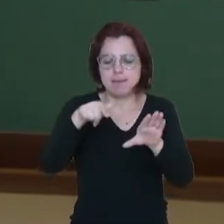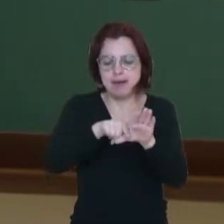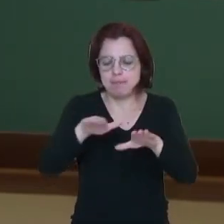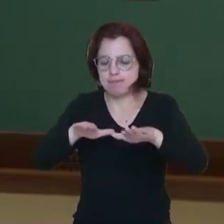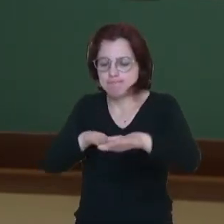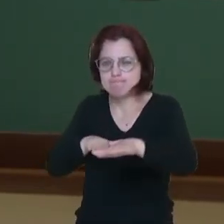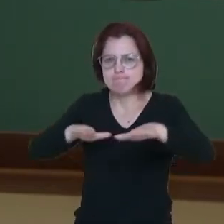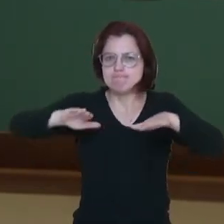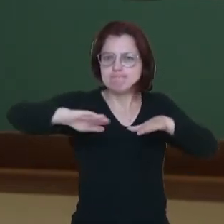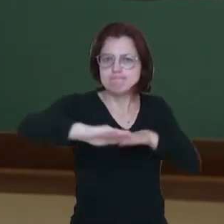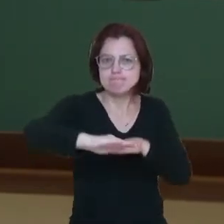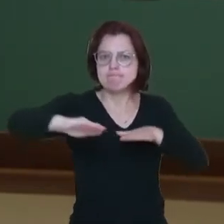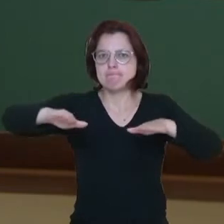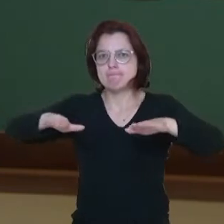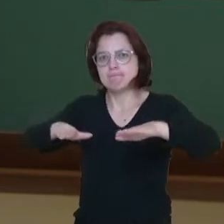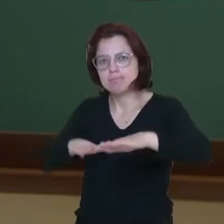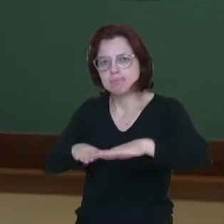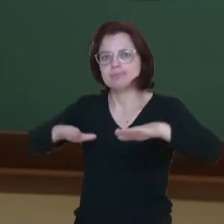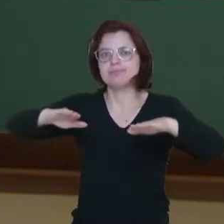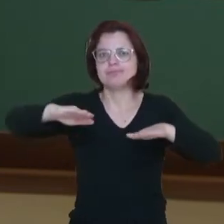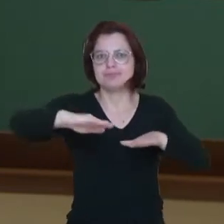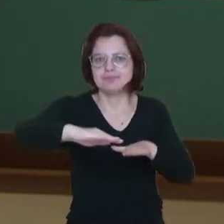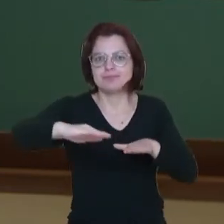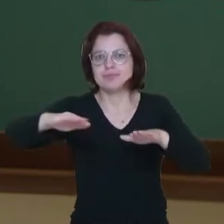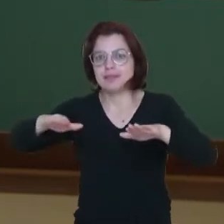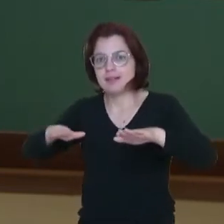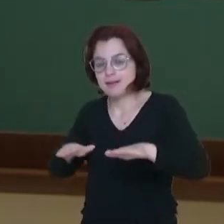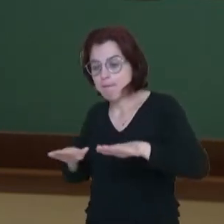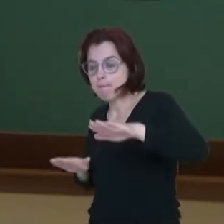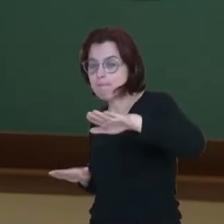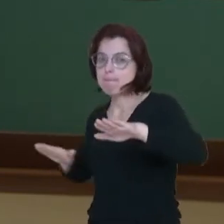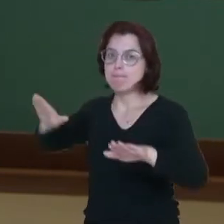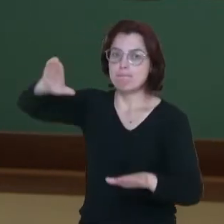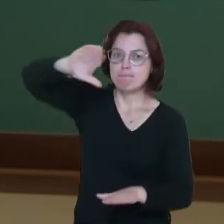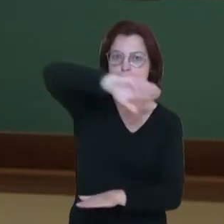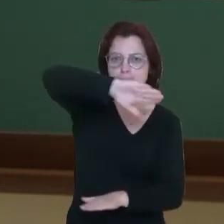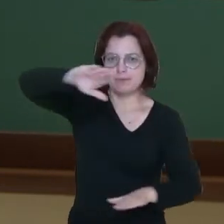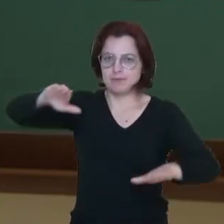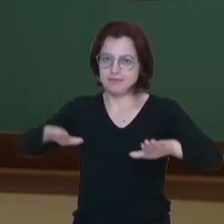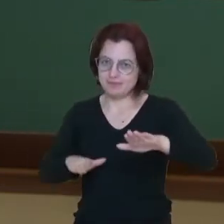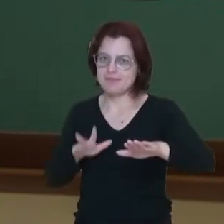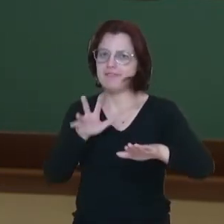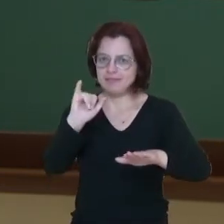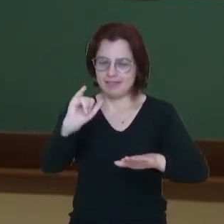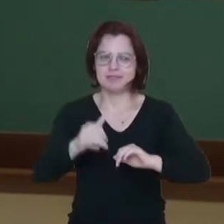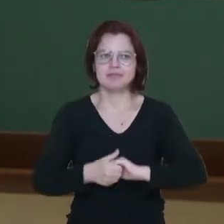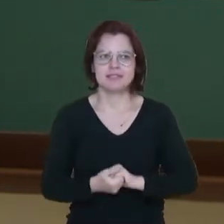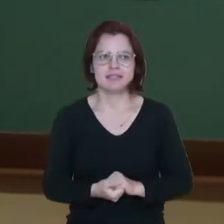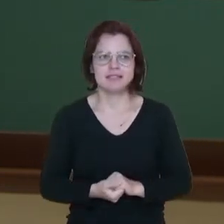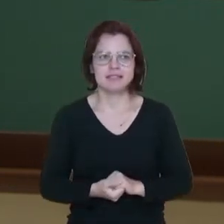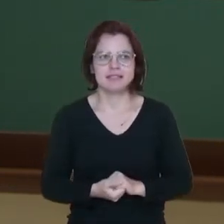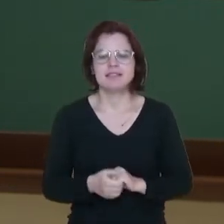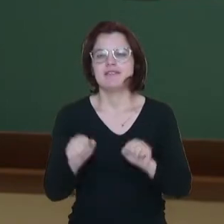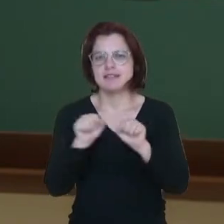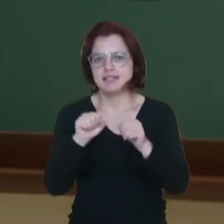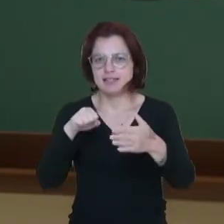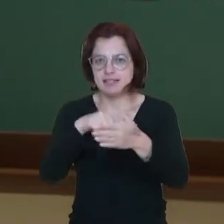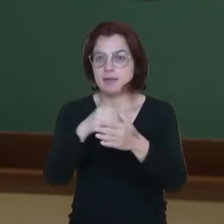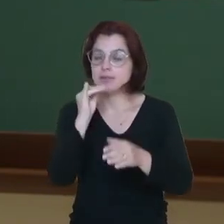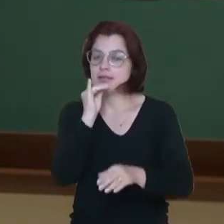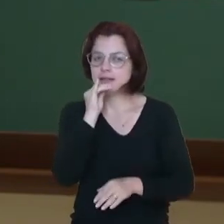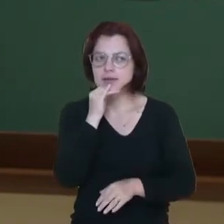ginga, é que ele vai encaixar o movimento de ataque. Por exemplo, a bênção.